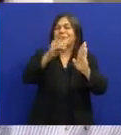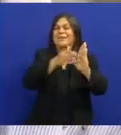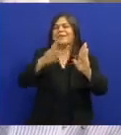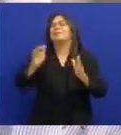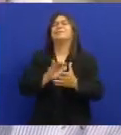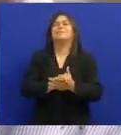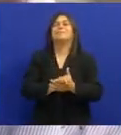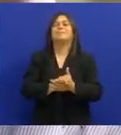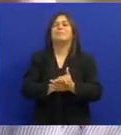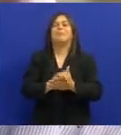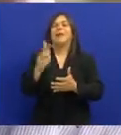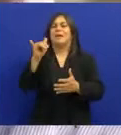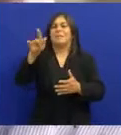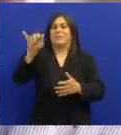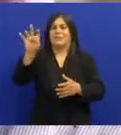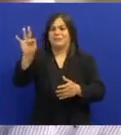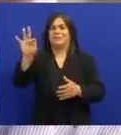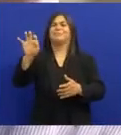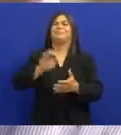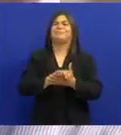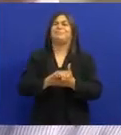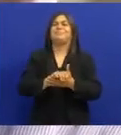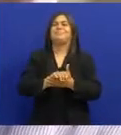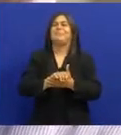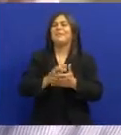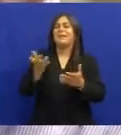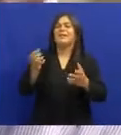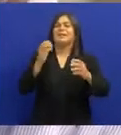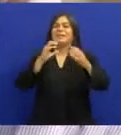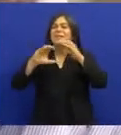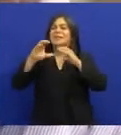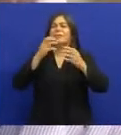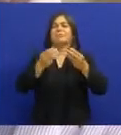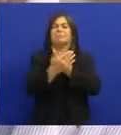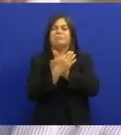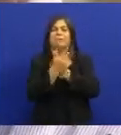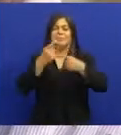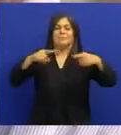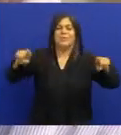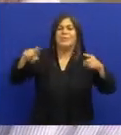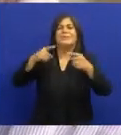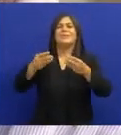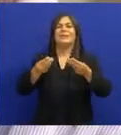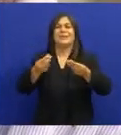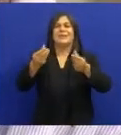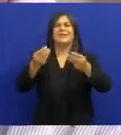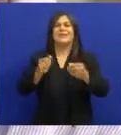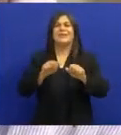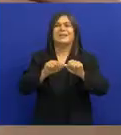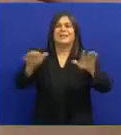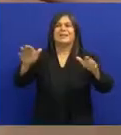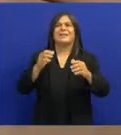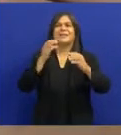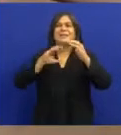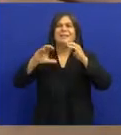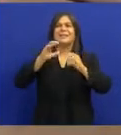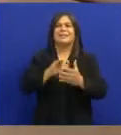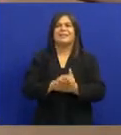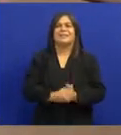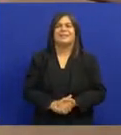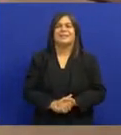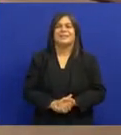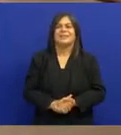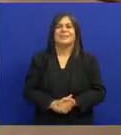O Herbert Viana, por exemplo Regravou um a um Isso ajudou a trazer o nome de Jacos de volta E ele